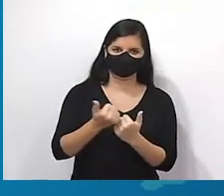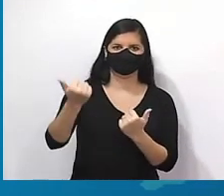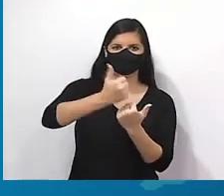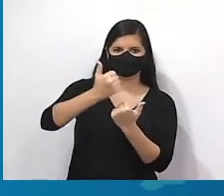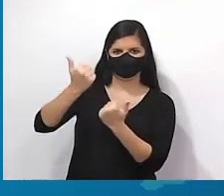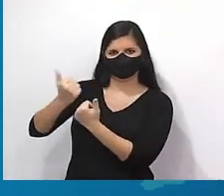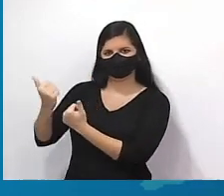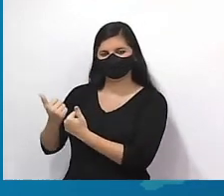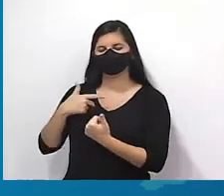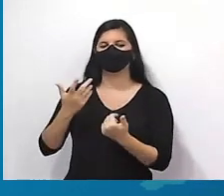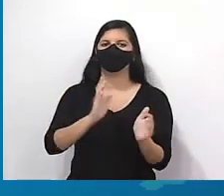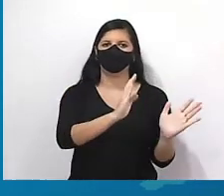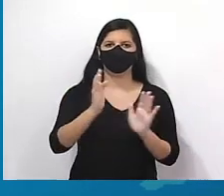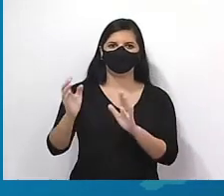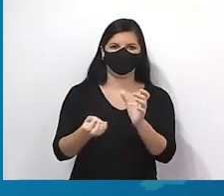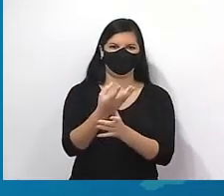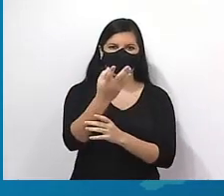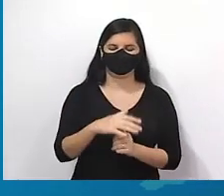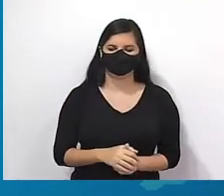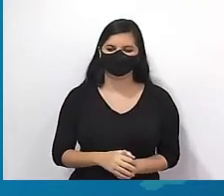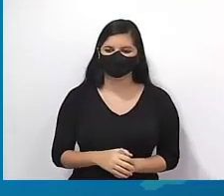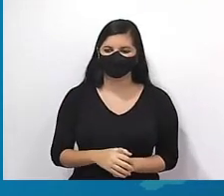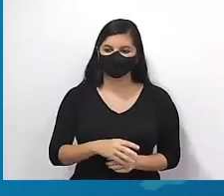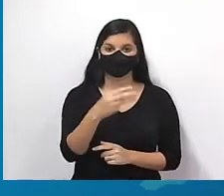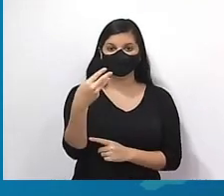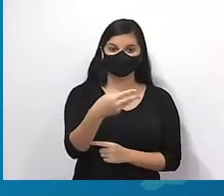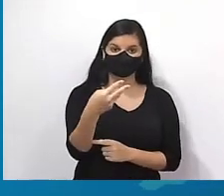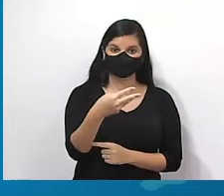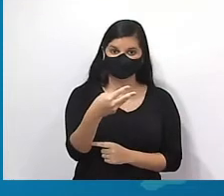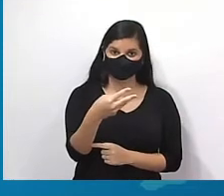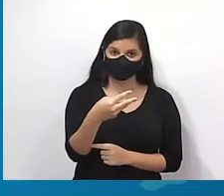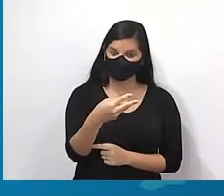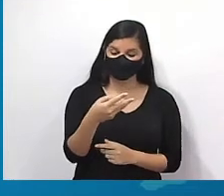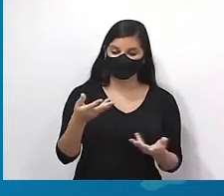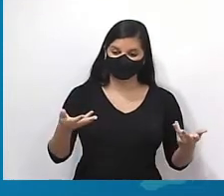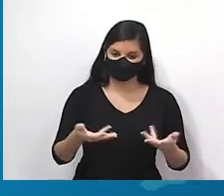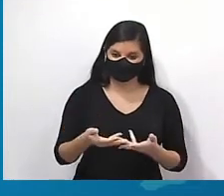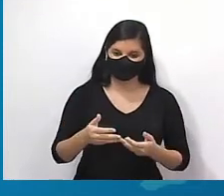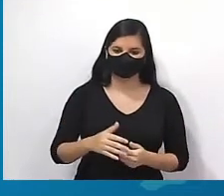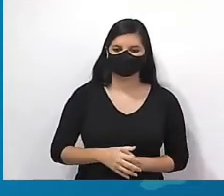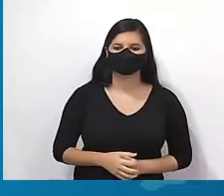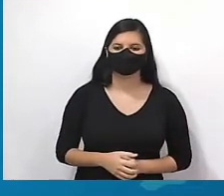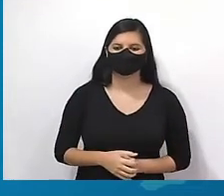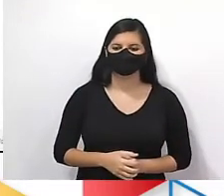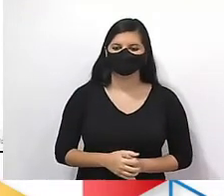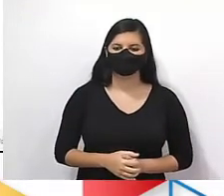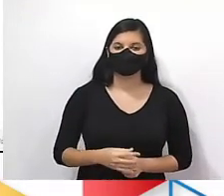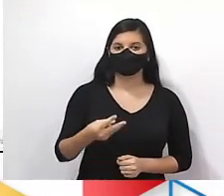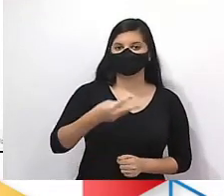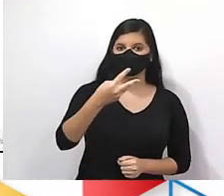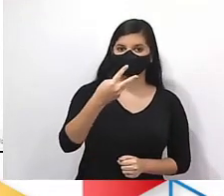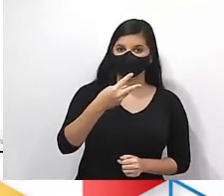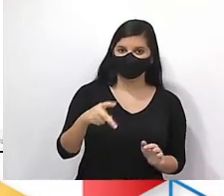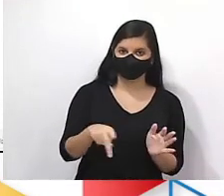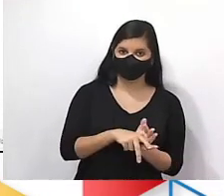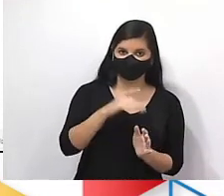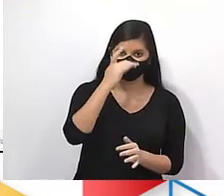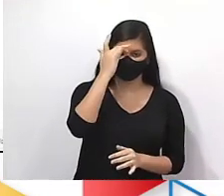substituindo e ela faz toda a sequência. E para a terceira? Vamos lá pra terceira agora que tu vai se ligar, tá bom? Na terceira é